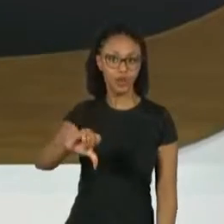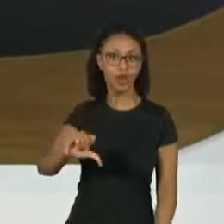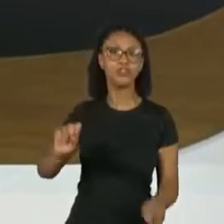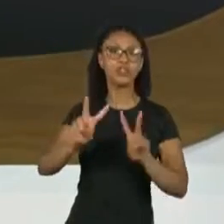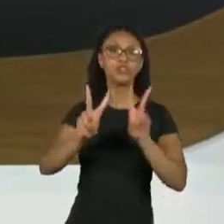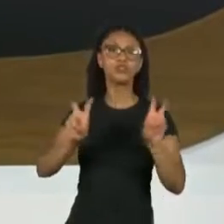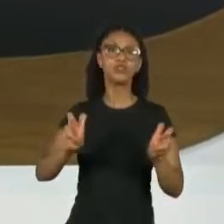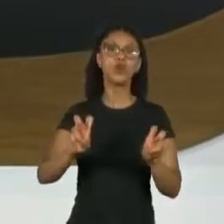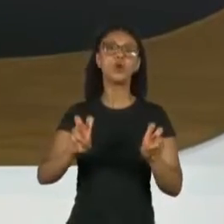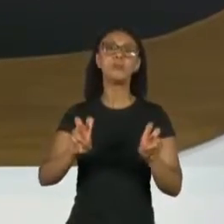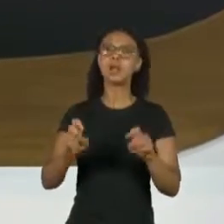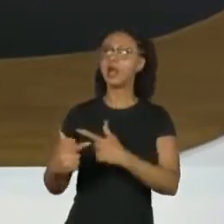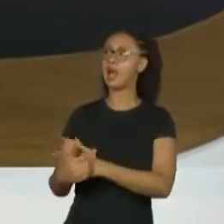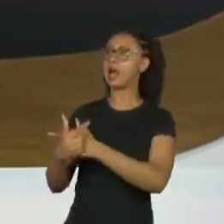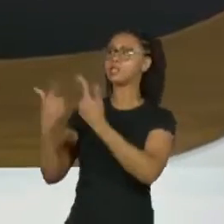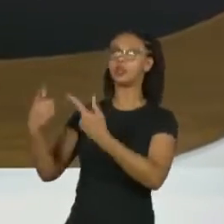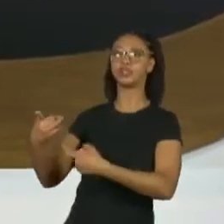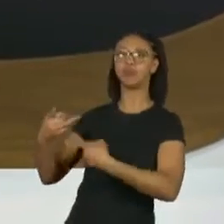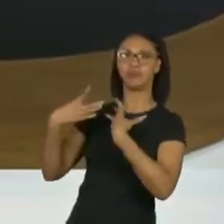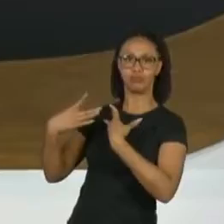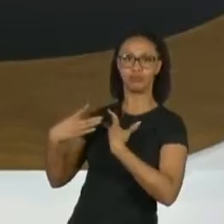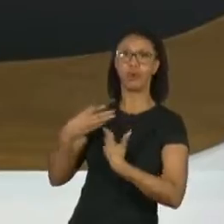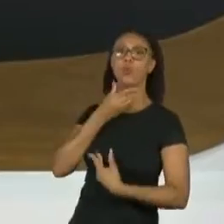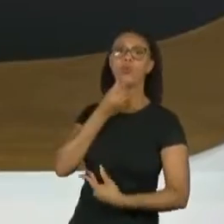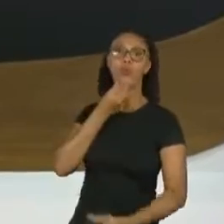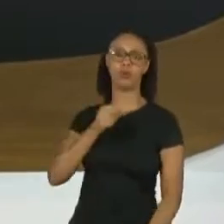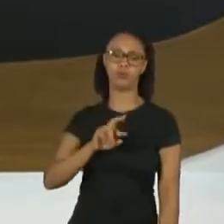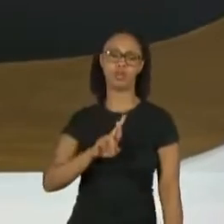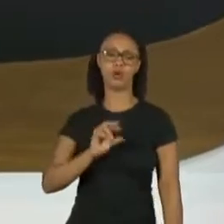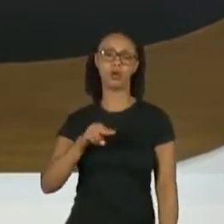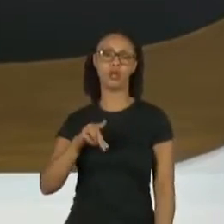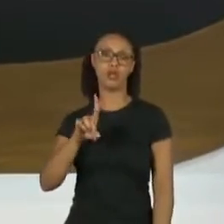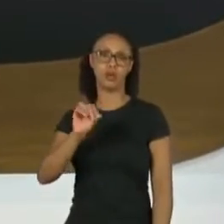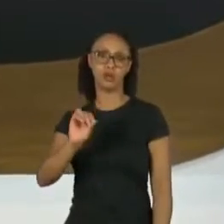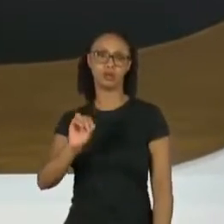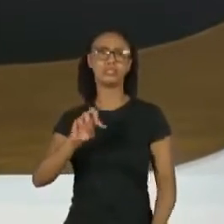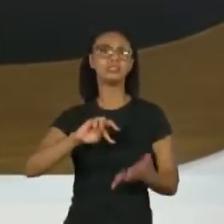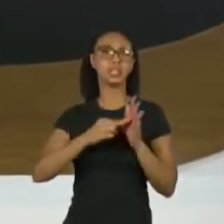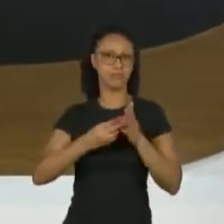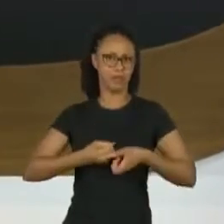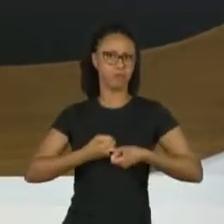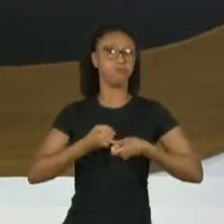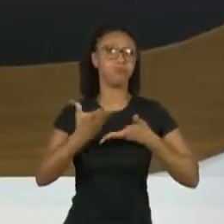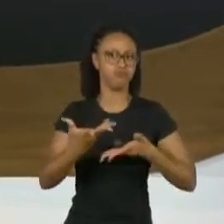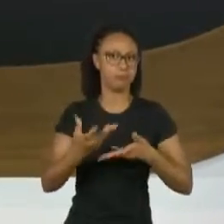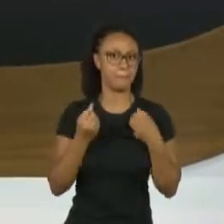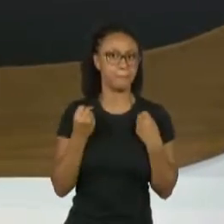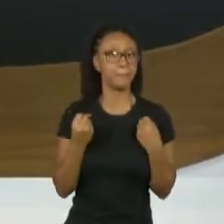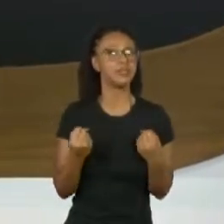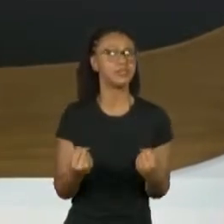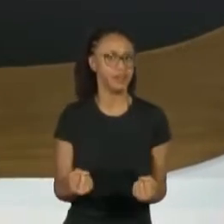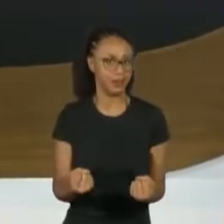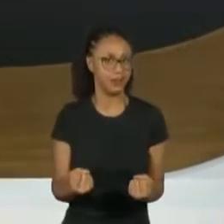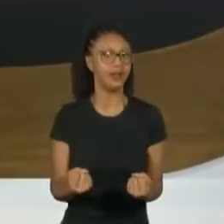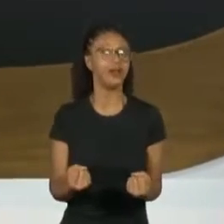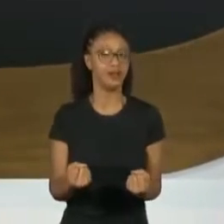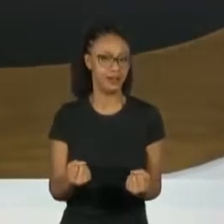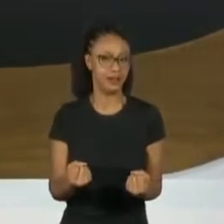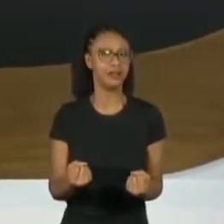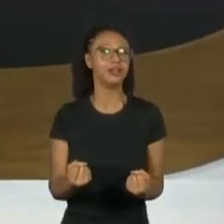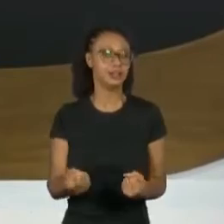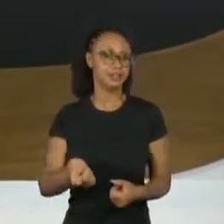Desprotegidos pela Sorte, do Ronaldo Baços. Nossa! Que é o Manifesto, uma música pesada, muito ali,